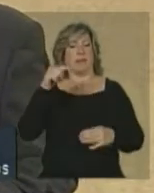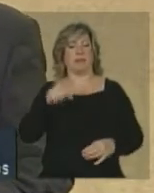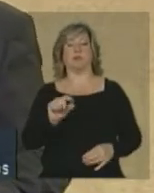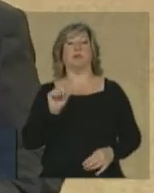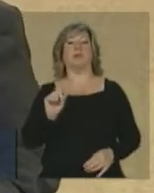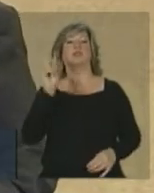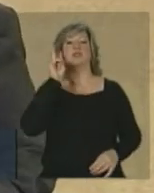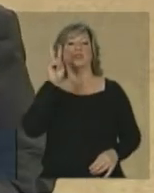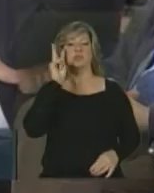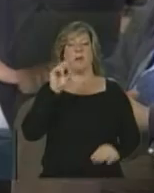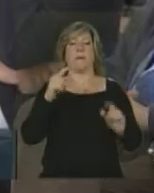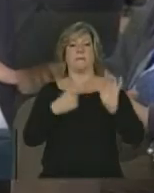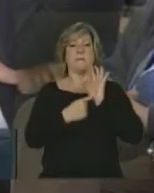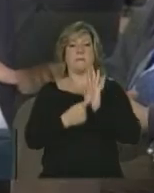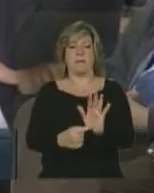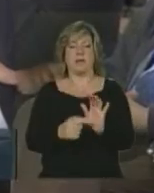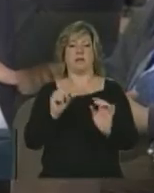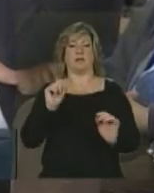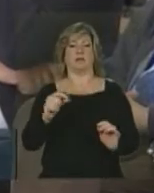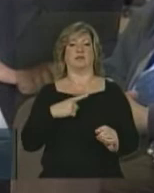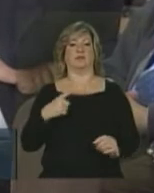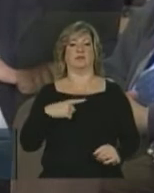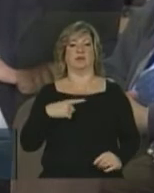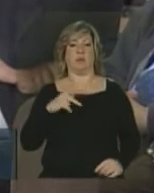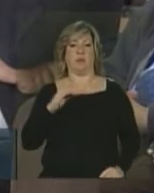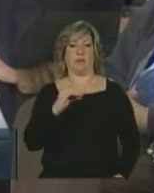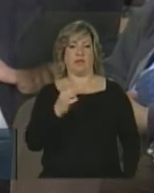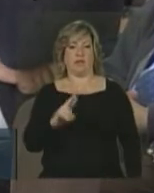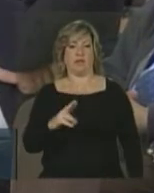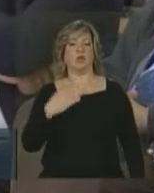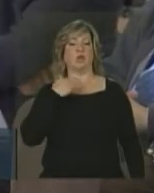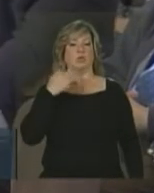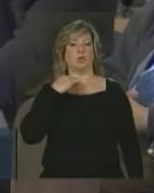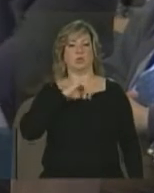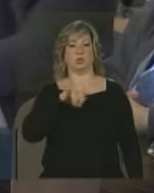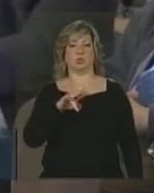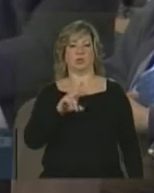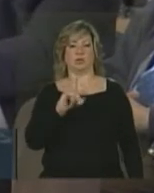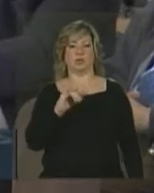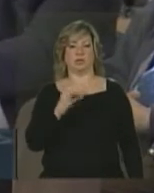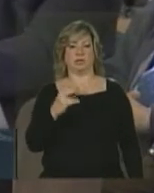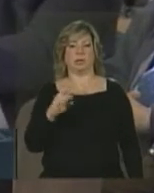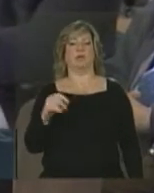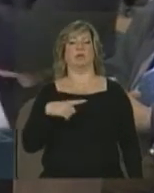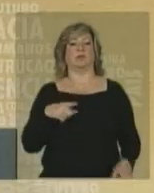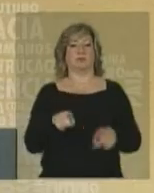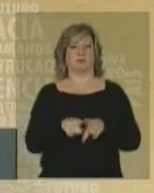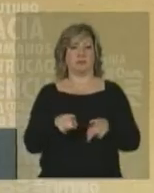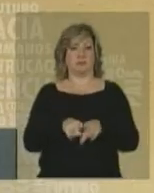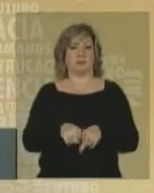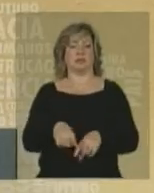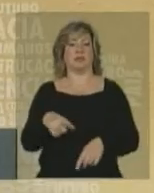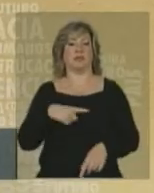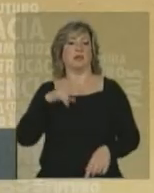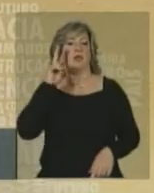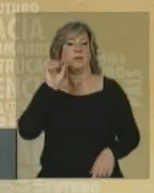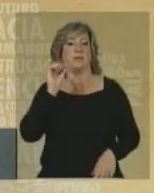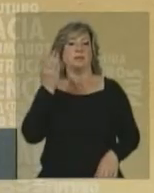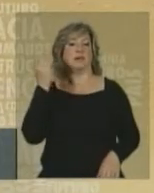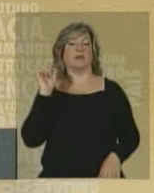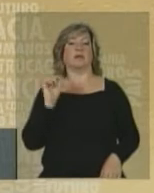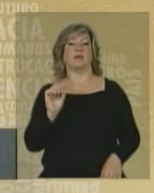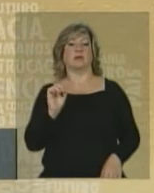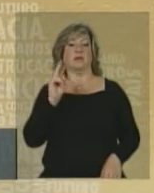Trata-se das manifestações do Poder Judiciário, nos casos de Herzog e Manuel Felfilho, quando foram oficialmente